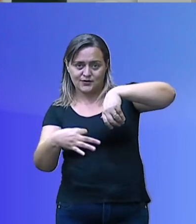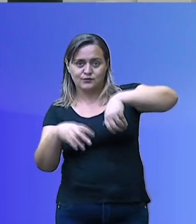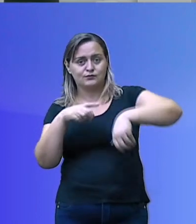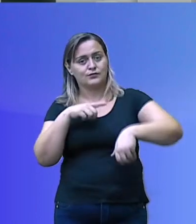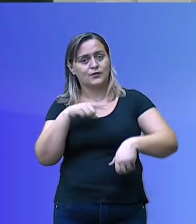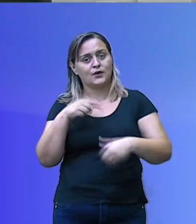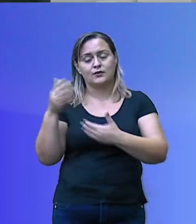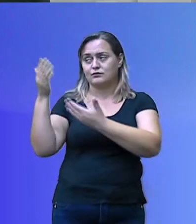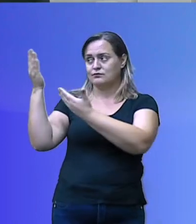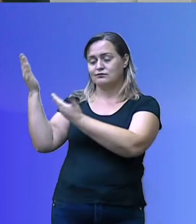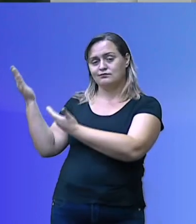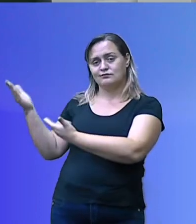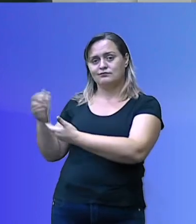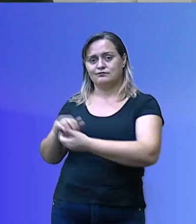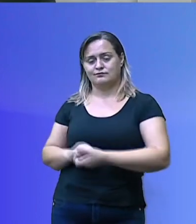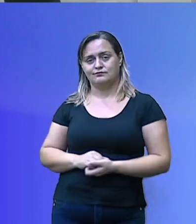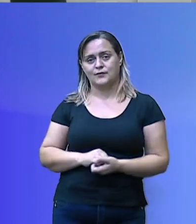polar.